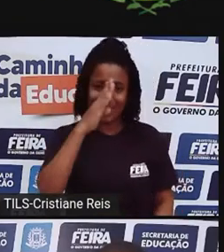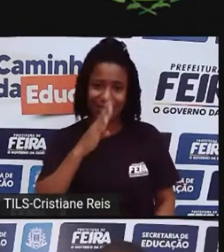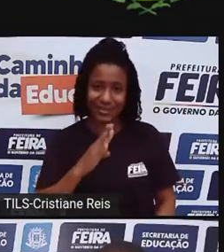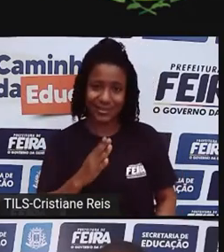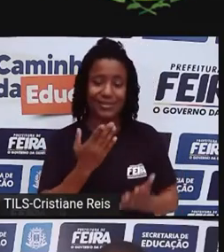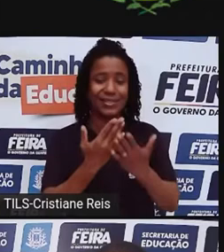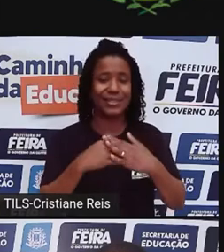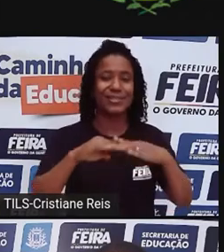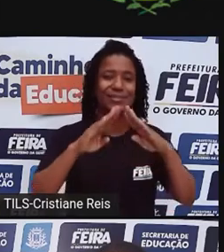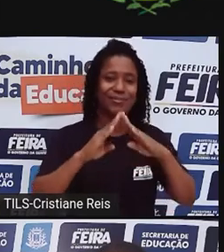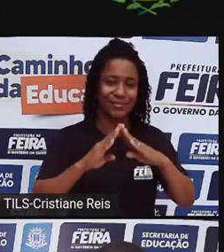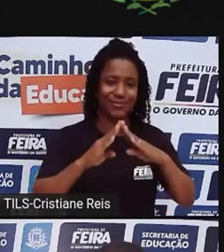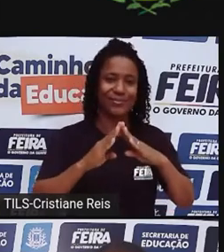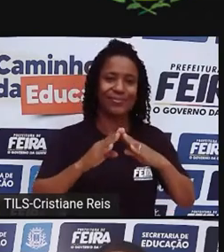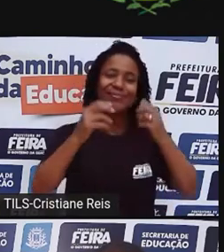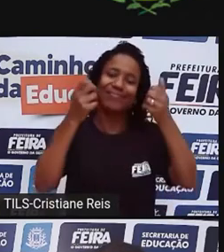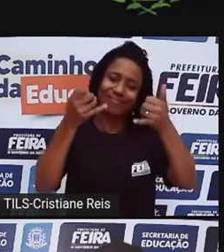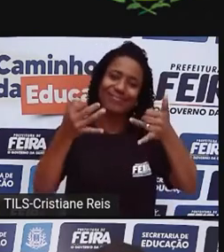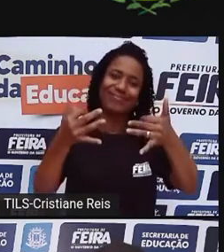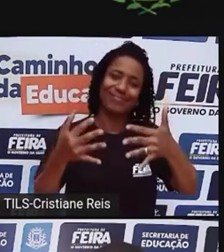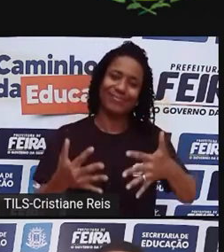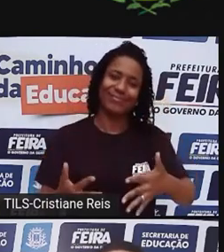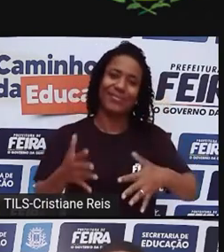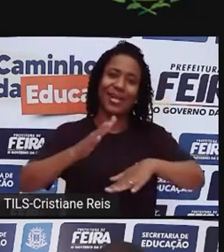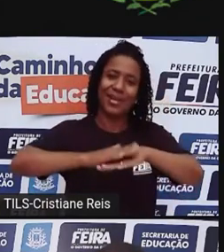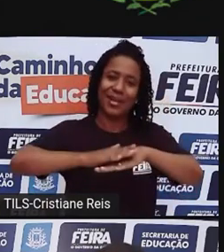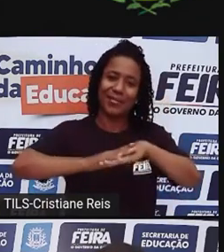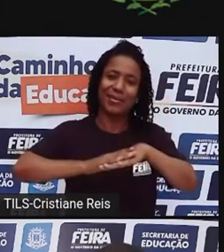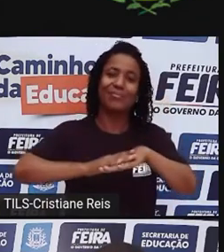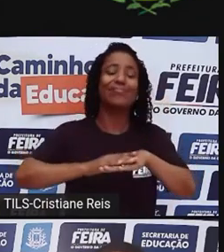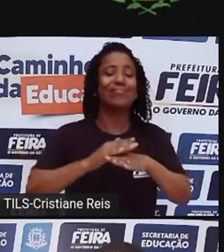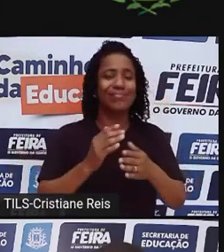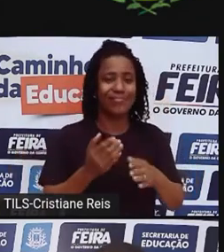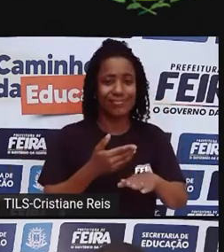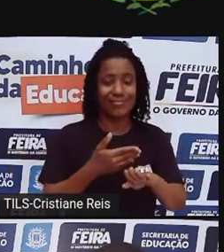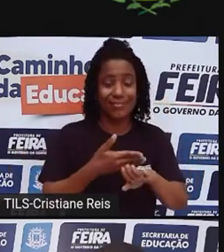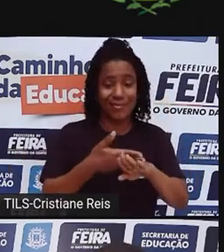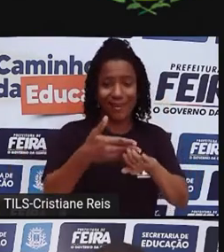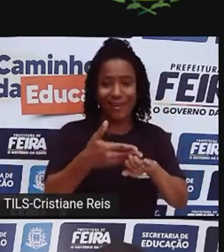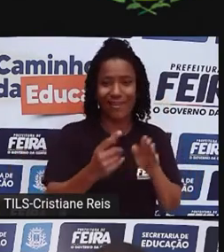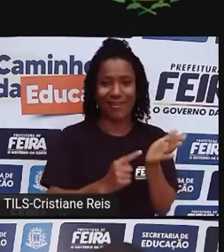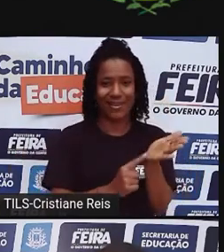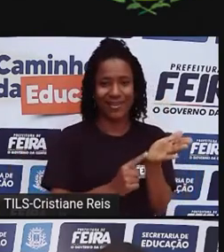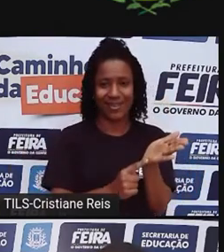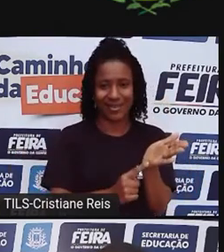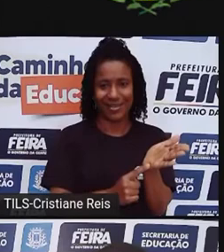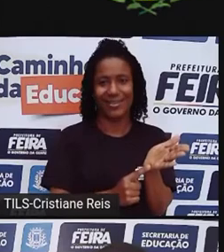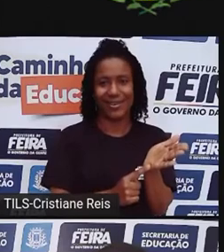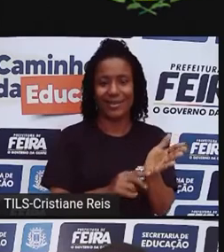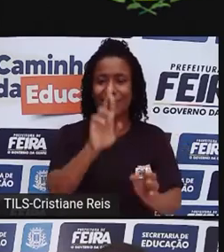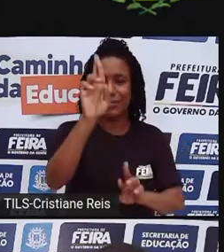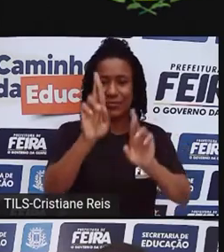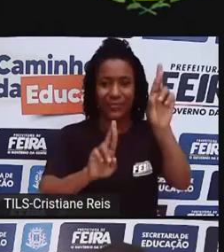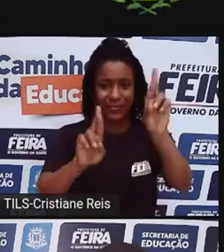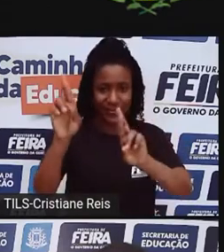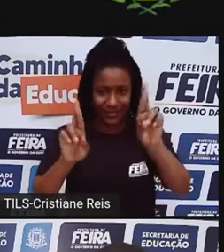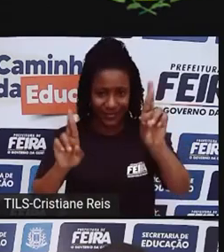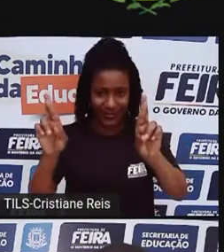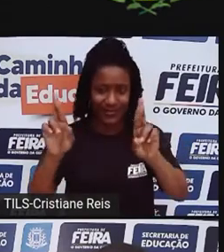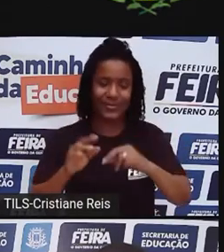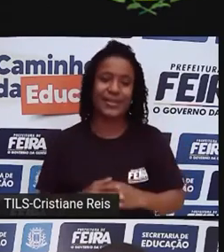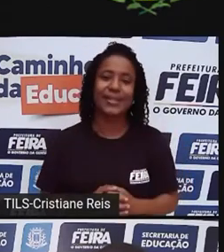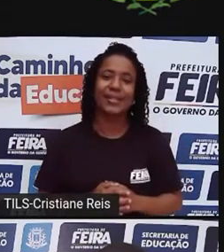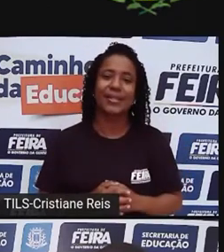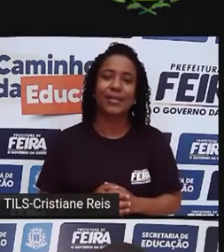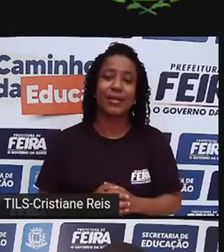ela é contada, escrita por mãos brancas. Porque essa produção de conhecimento, essa